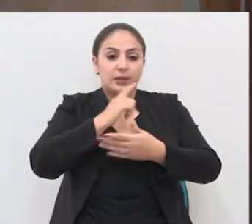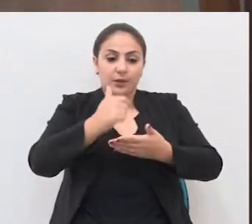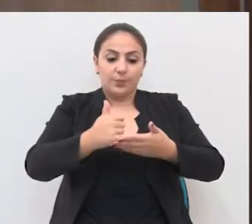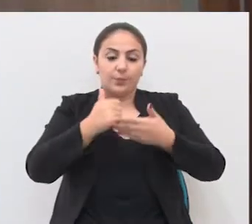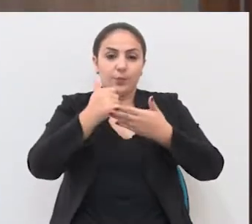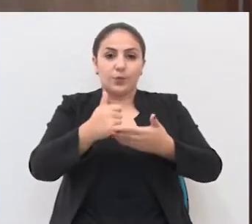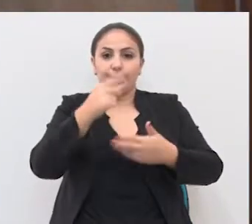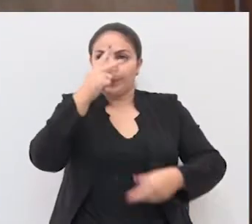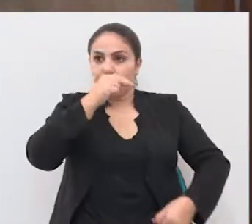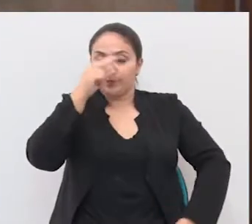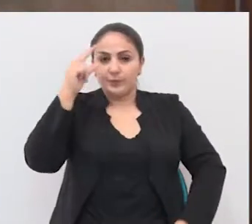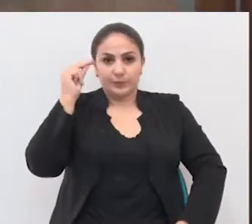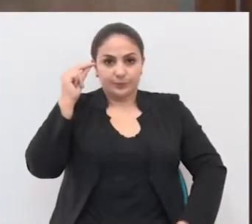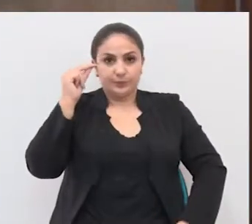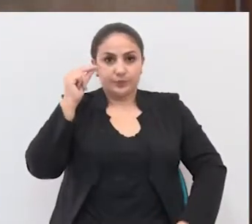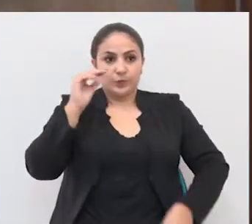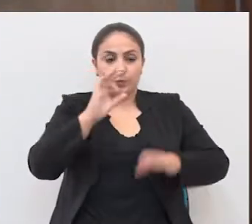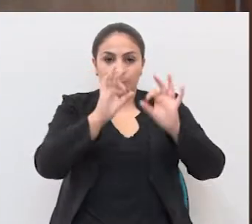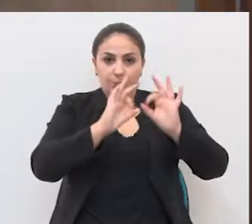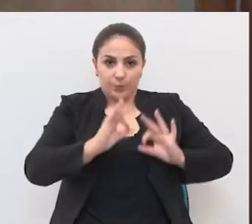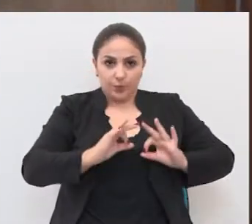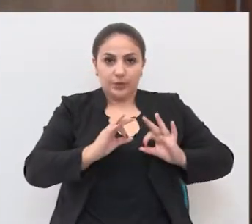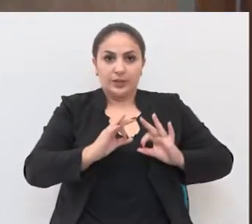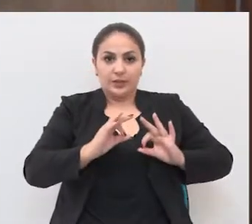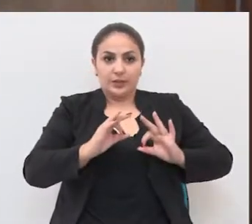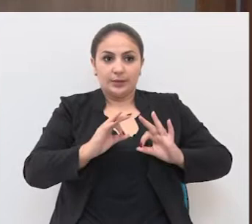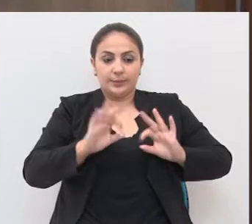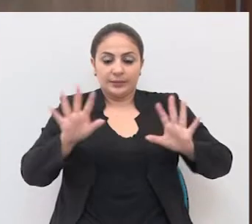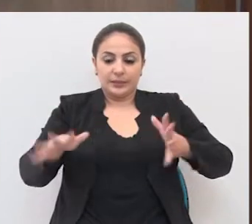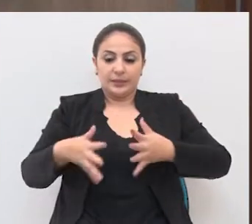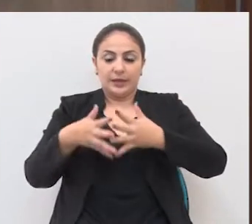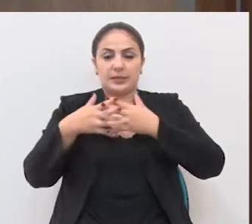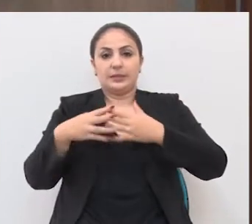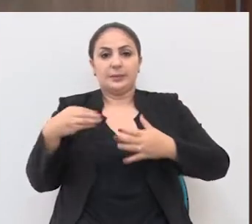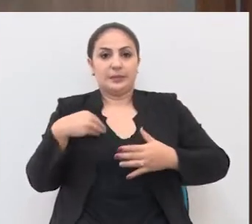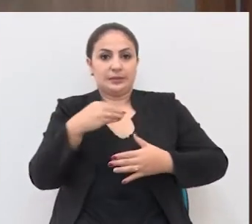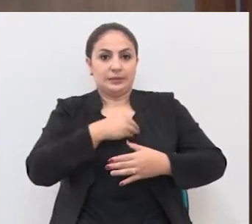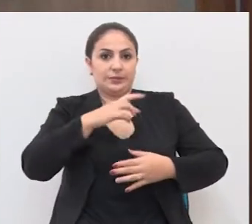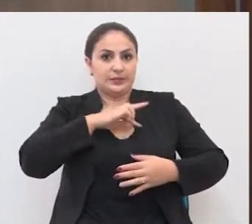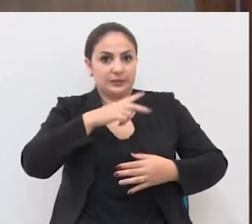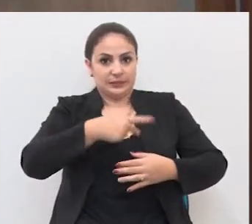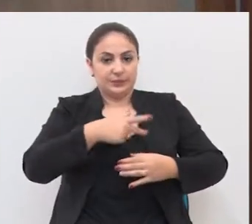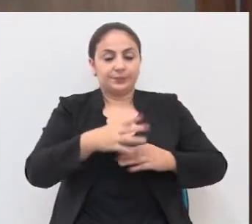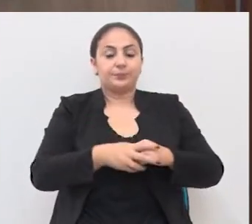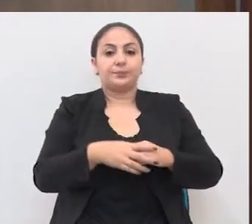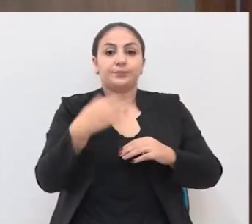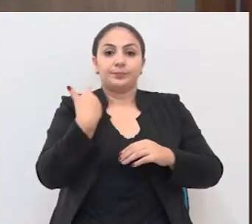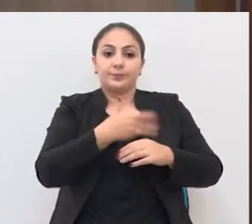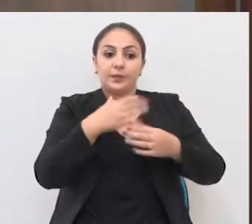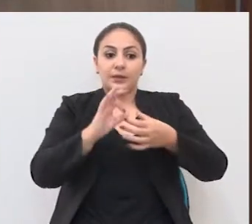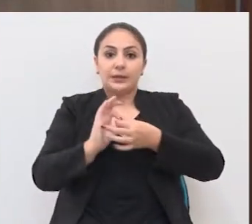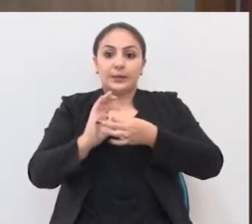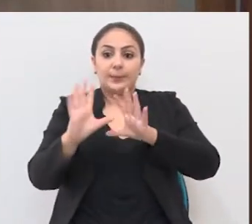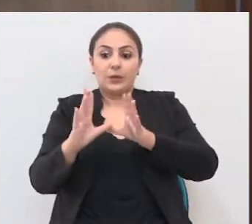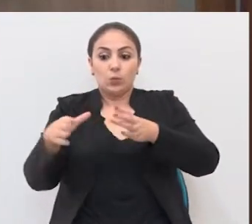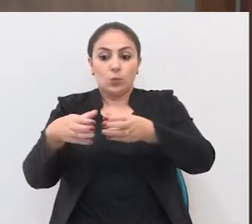suporte para a Prefeitura, com o Programa de Residência Integrada em Medicina Veterinária, em que nós